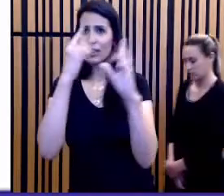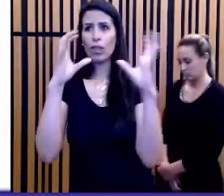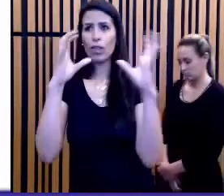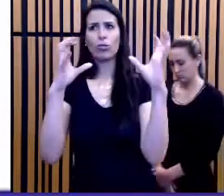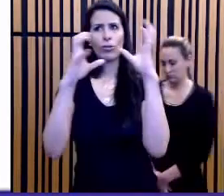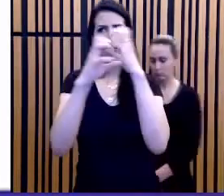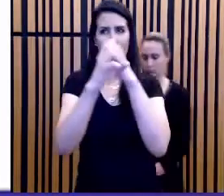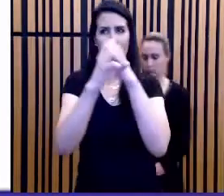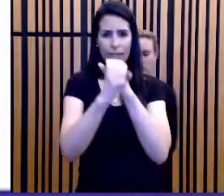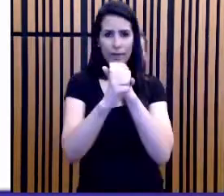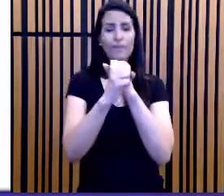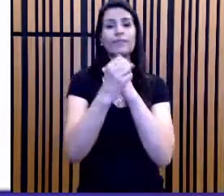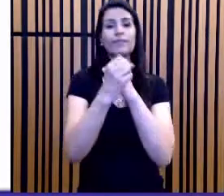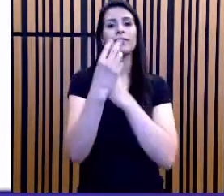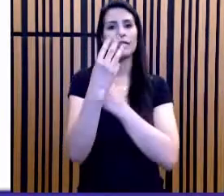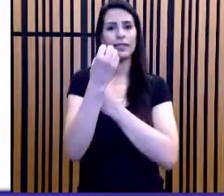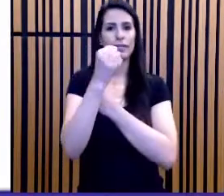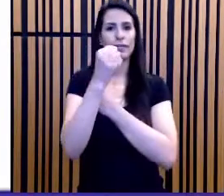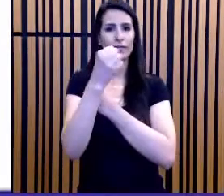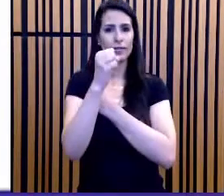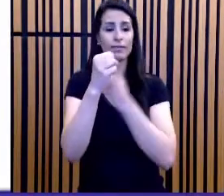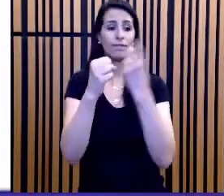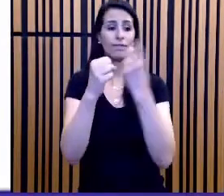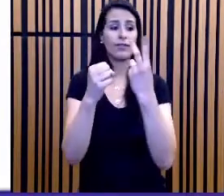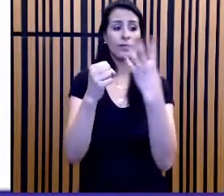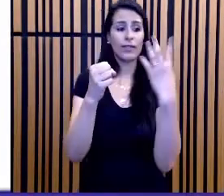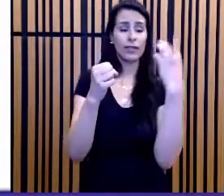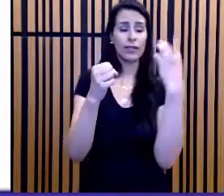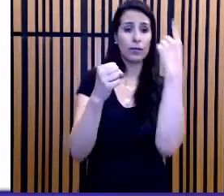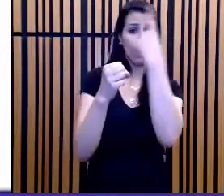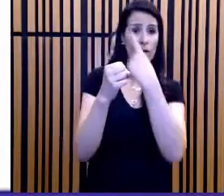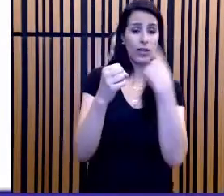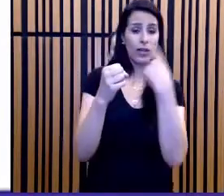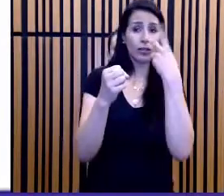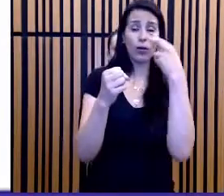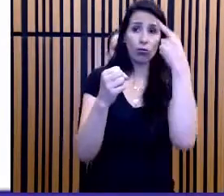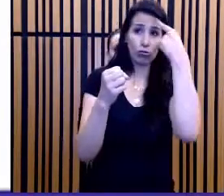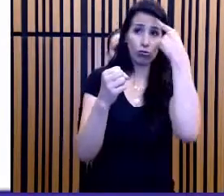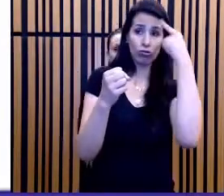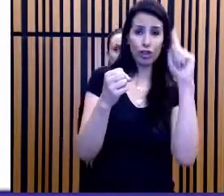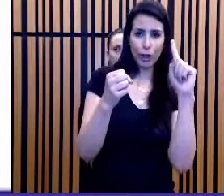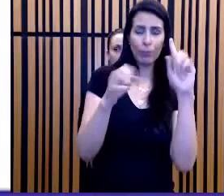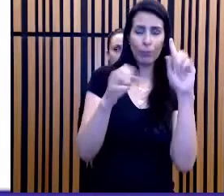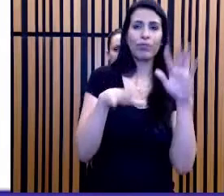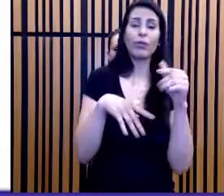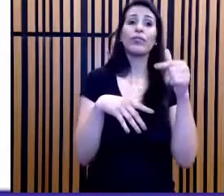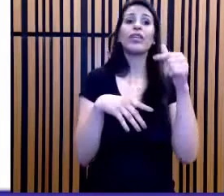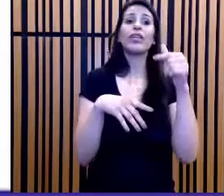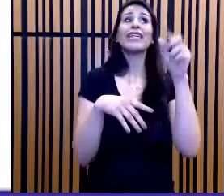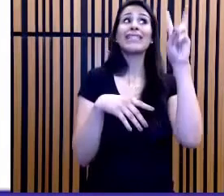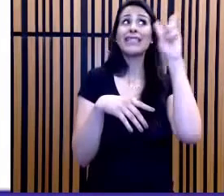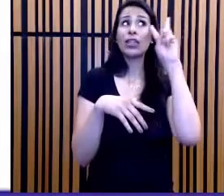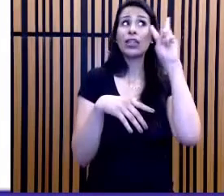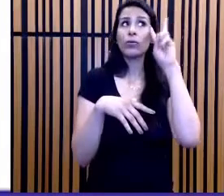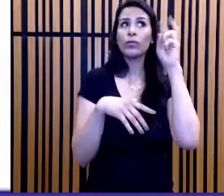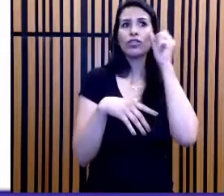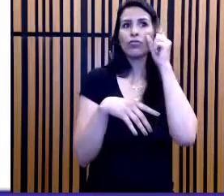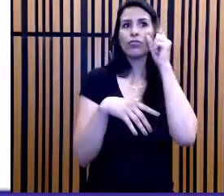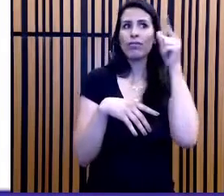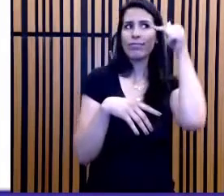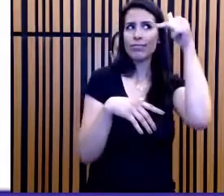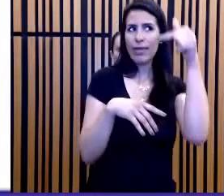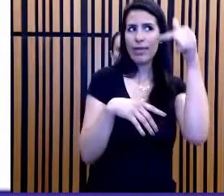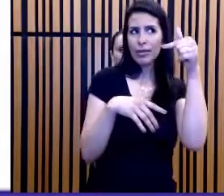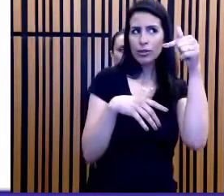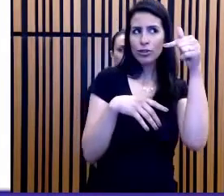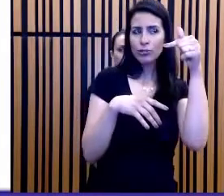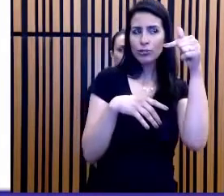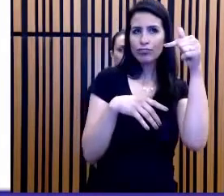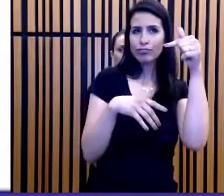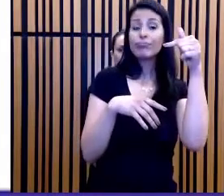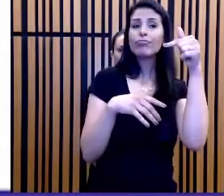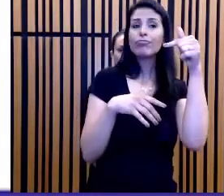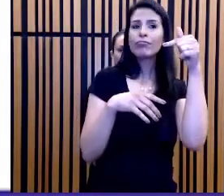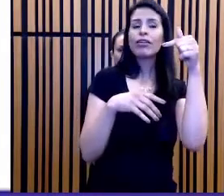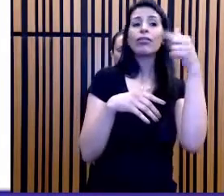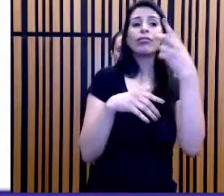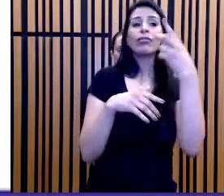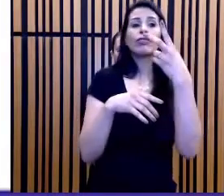um dia inteiro. Então, se eu comecei segunda às sete da manhã, 24 horas depois já será terça às sete da manhã. Faz sentido?